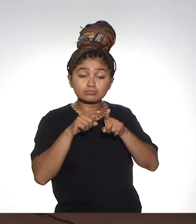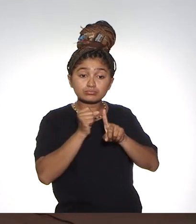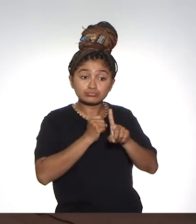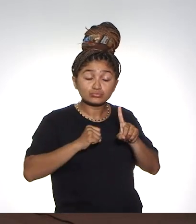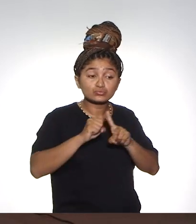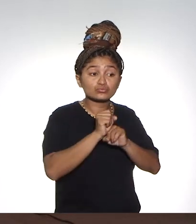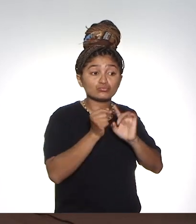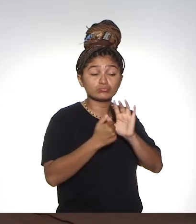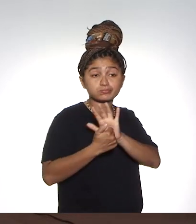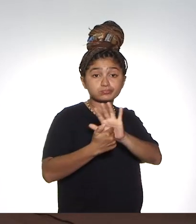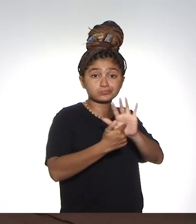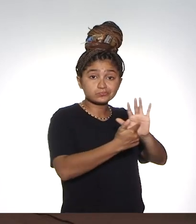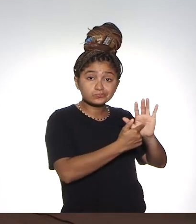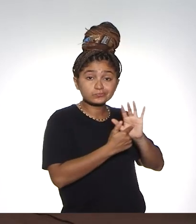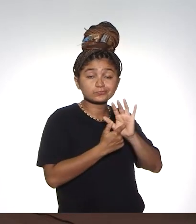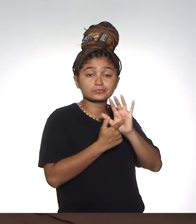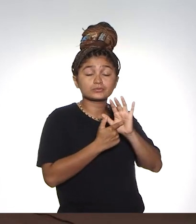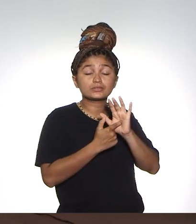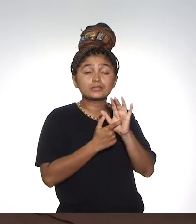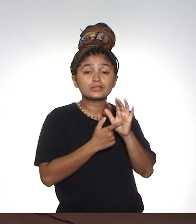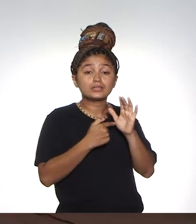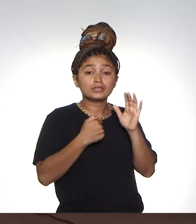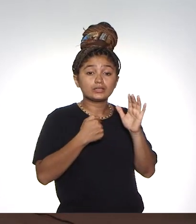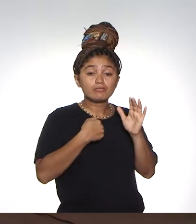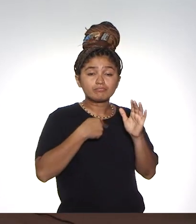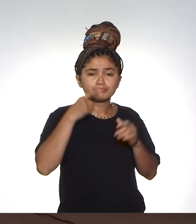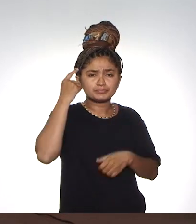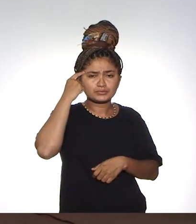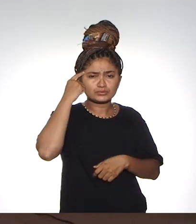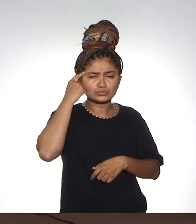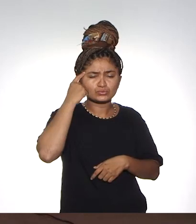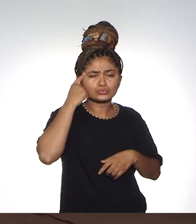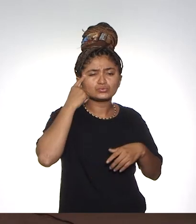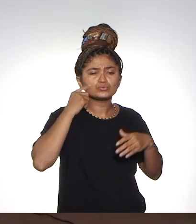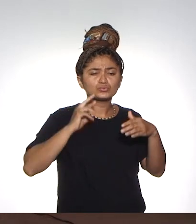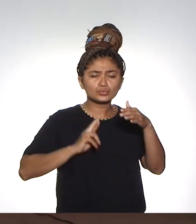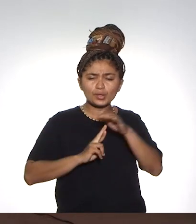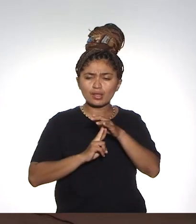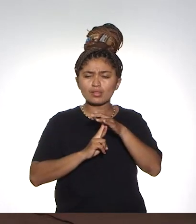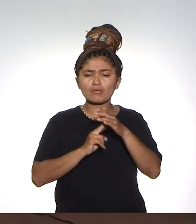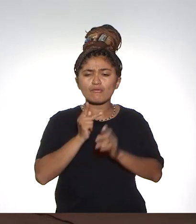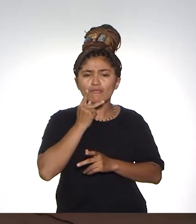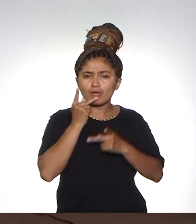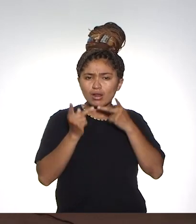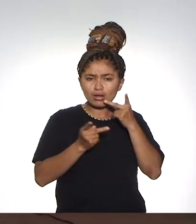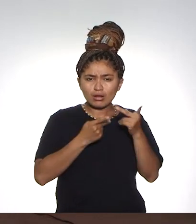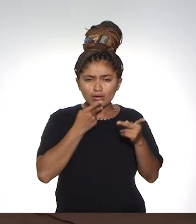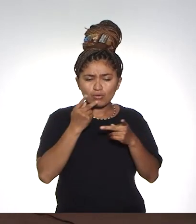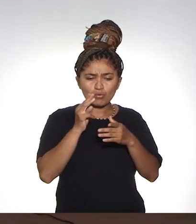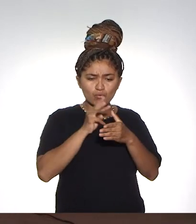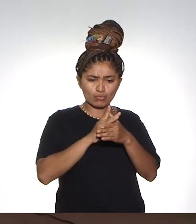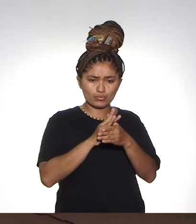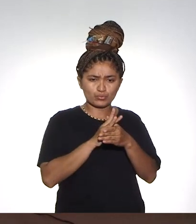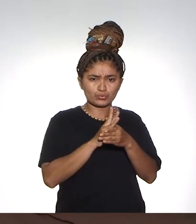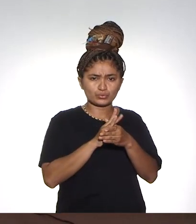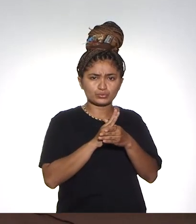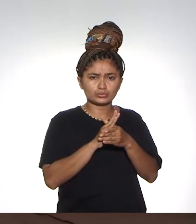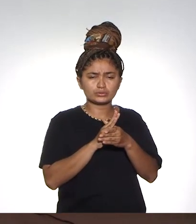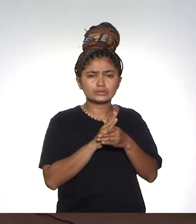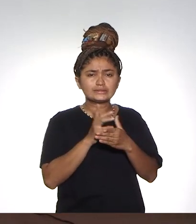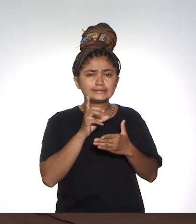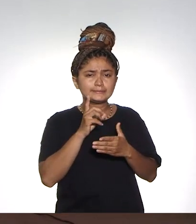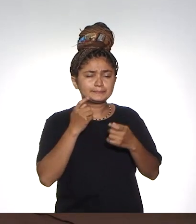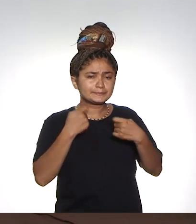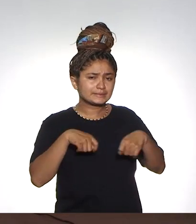falamos realmente para a sociedade de Roraima. Então, eu acho que o que o professor Geraldo comentou, a universidade